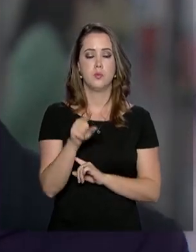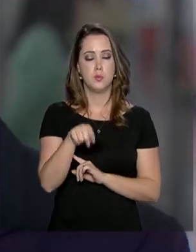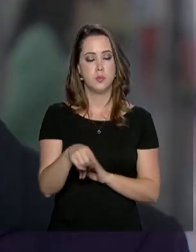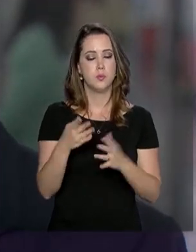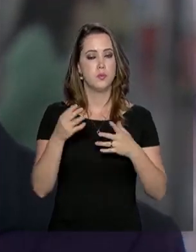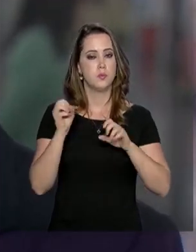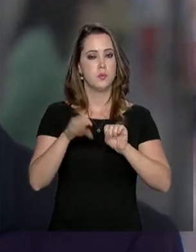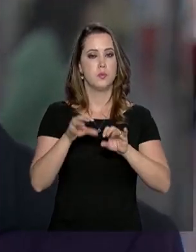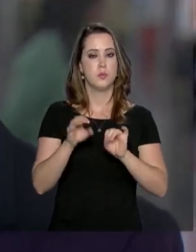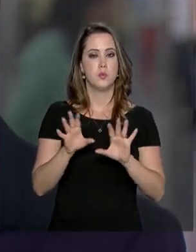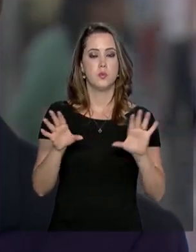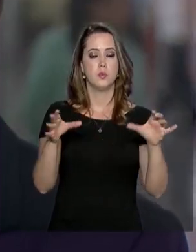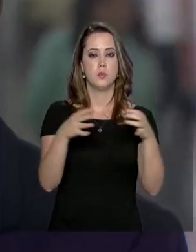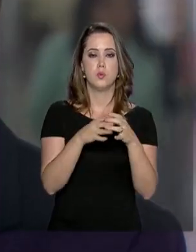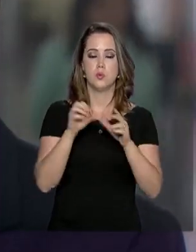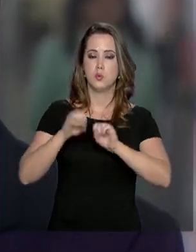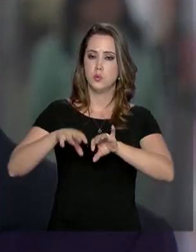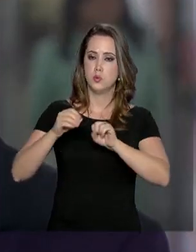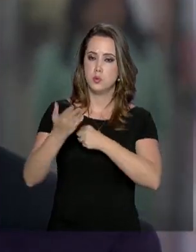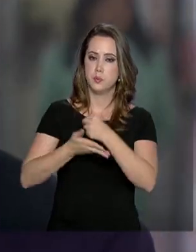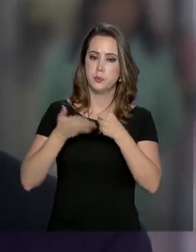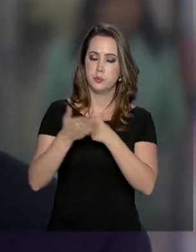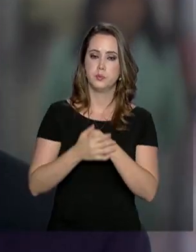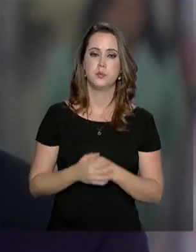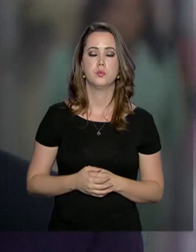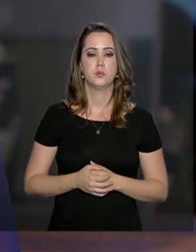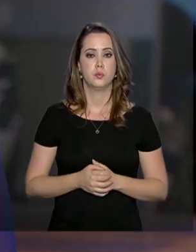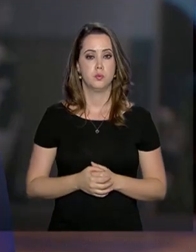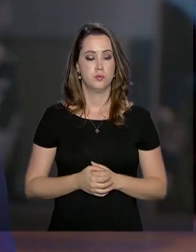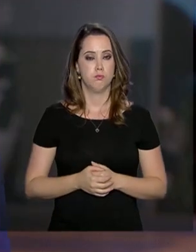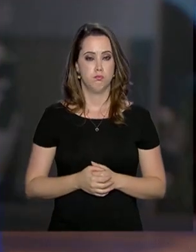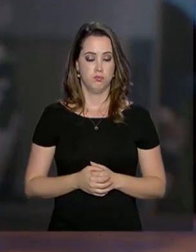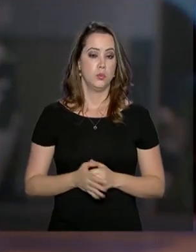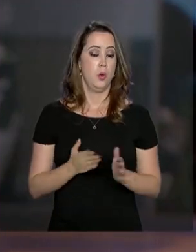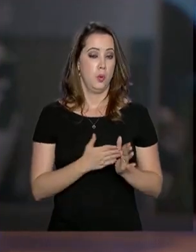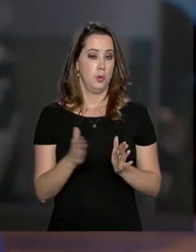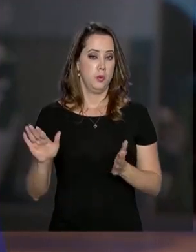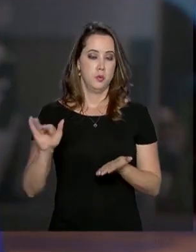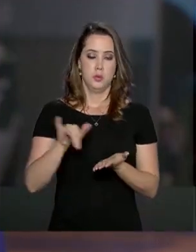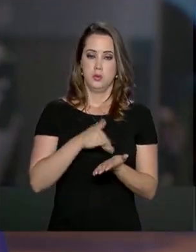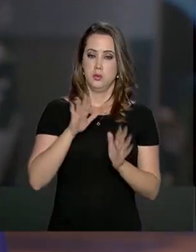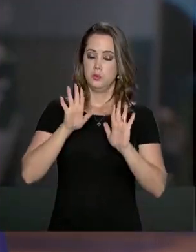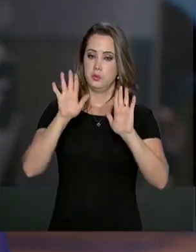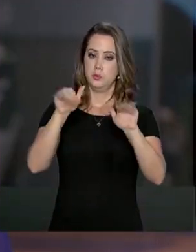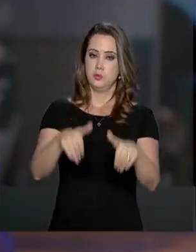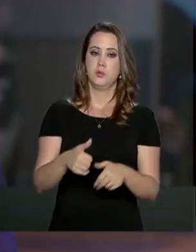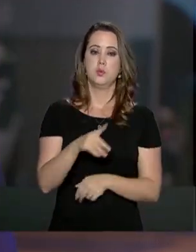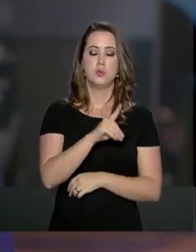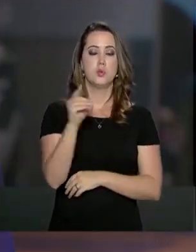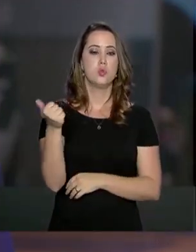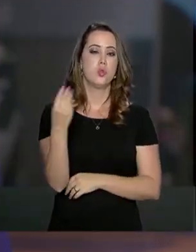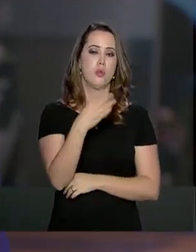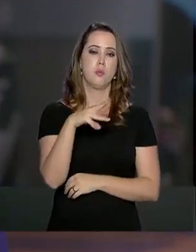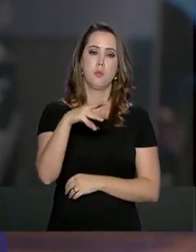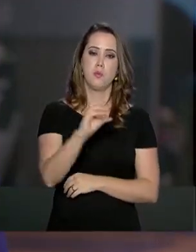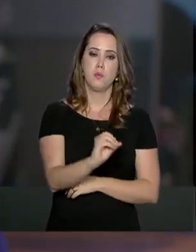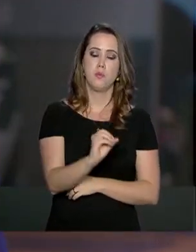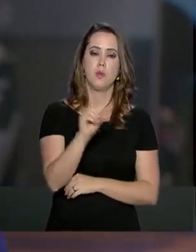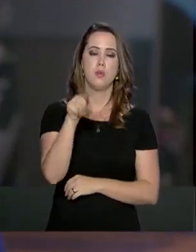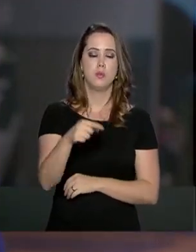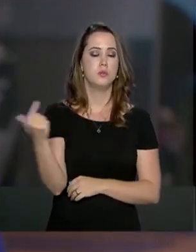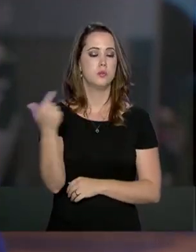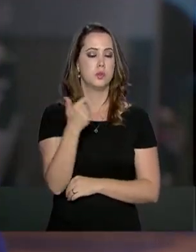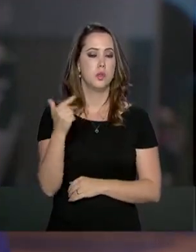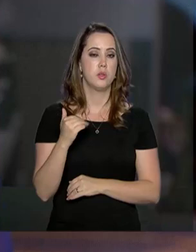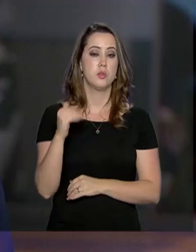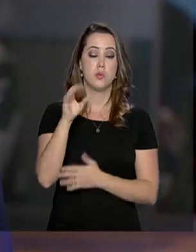da rede de educação básica pública. O prazo de inscrições se encerra no dia 14 de março. Essa é